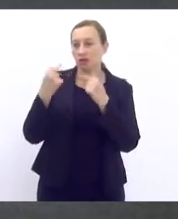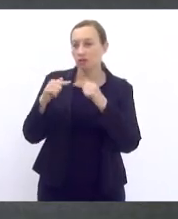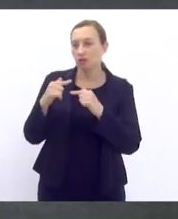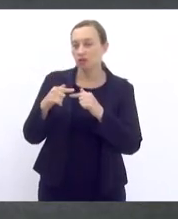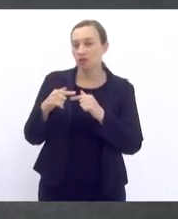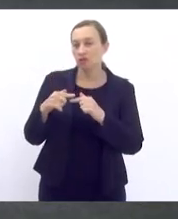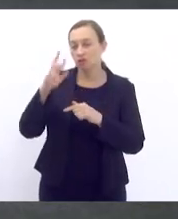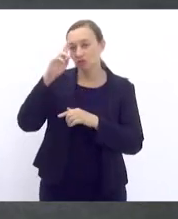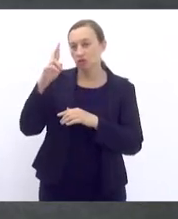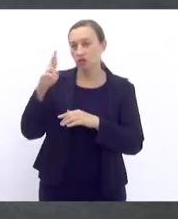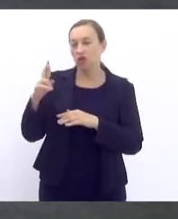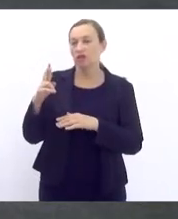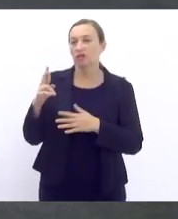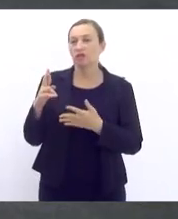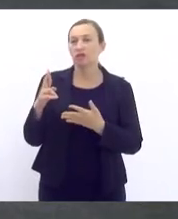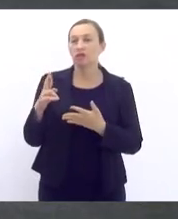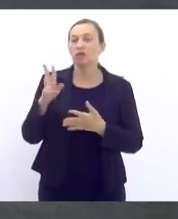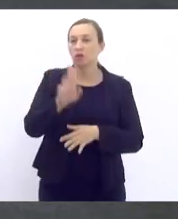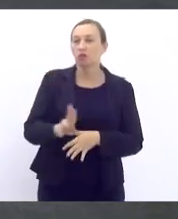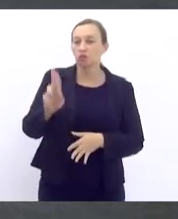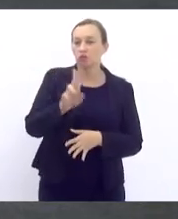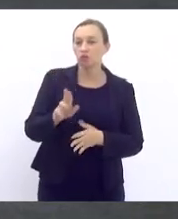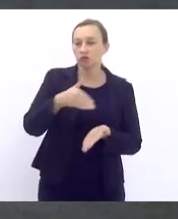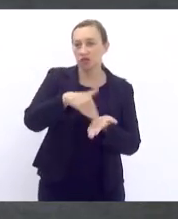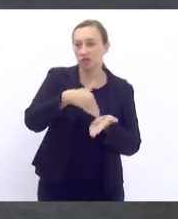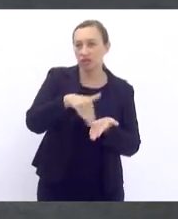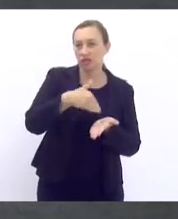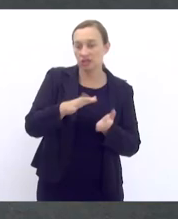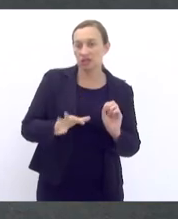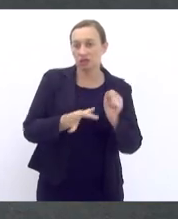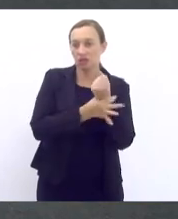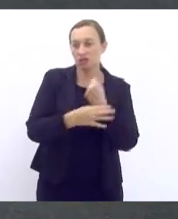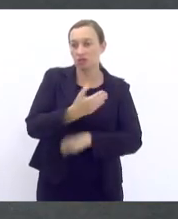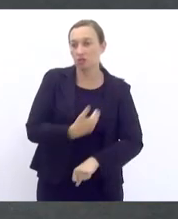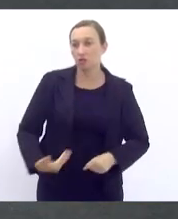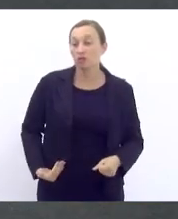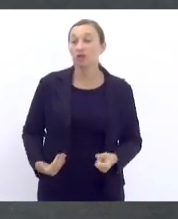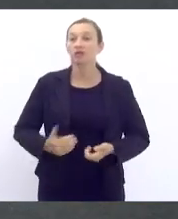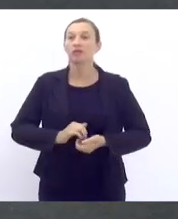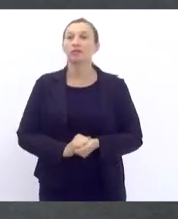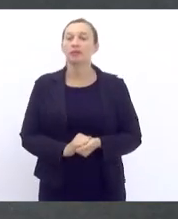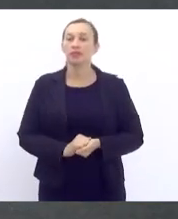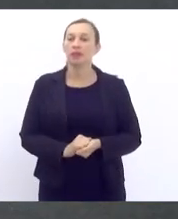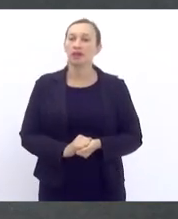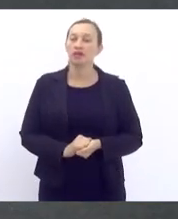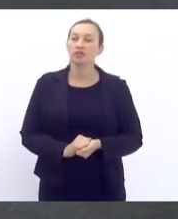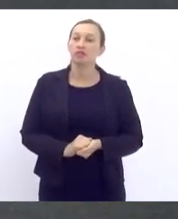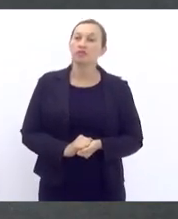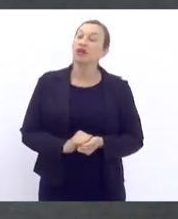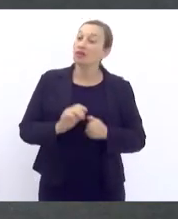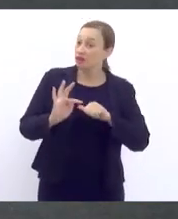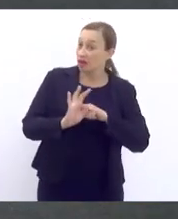encaminhados para uso da Secretaria de Segurança Pública. A gente consultou tecnicamente algumas pessoas da área da segurança